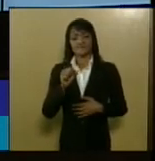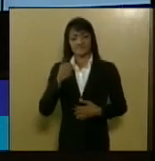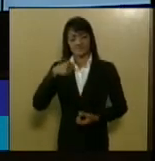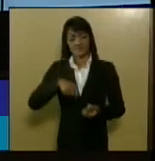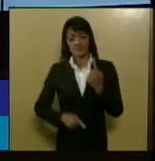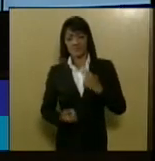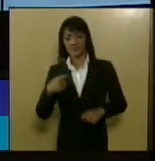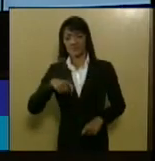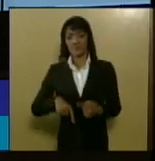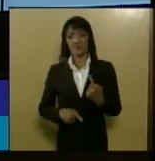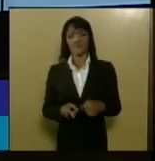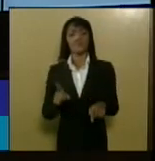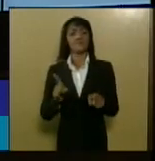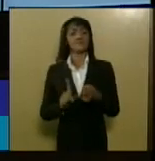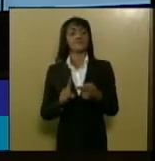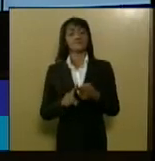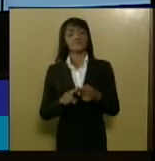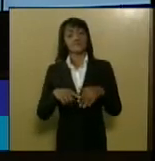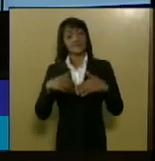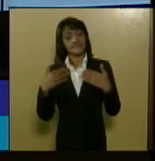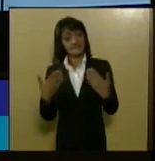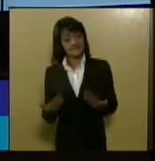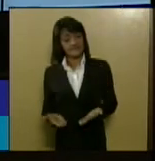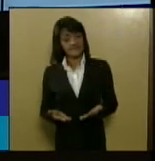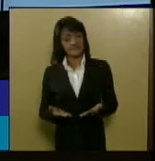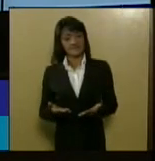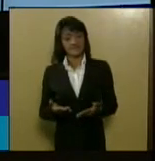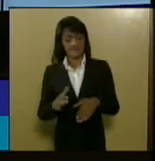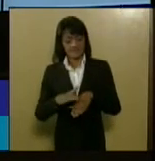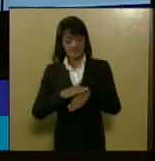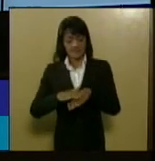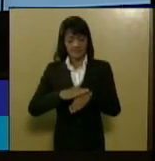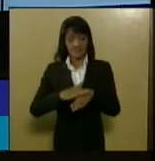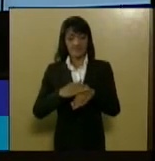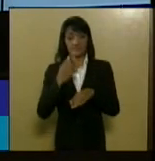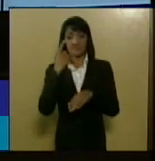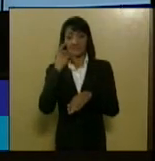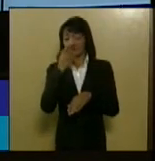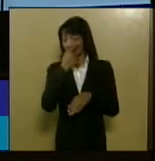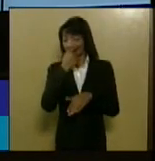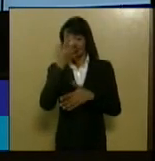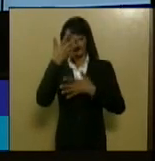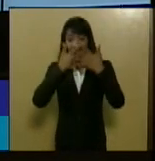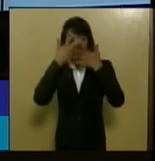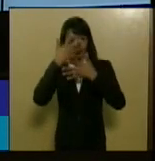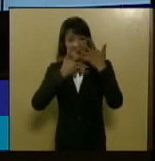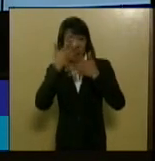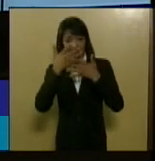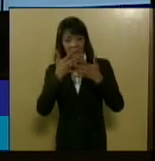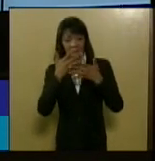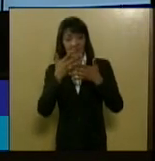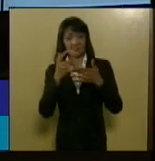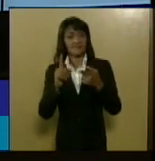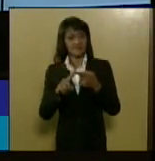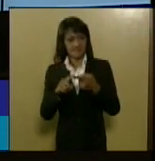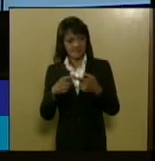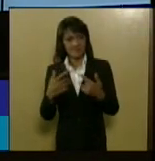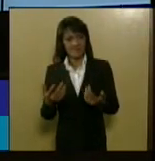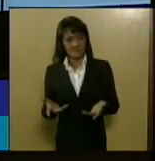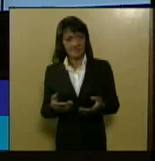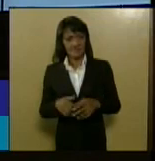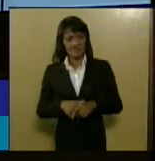o cardiovascular especial mas é pele é visão você vê que o comprometimento é